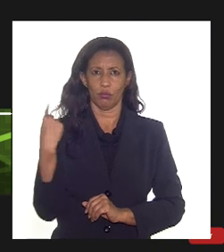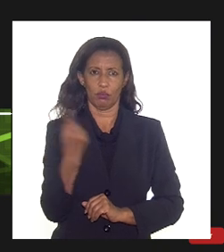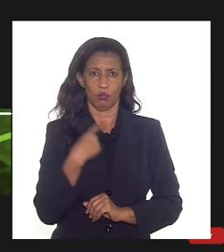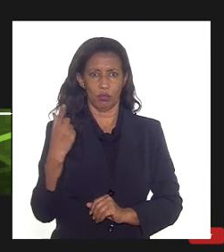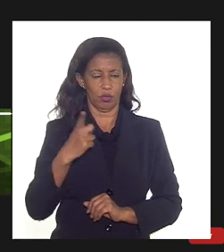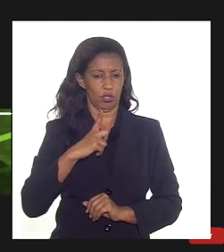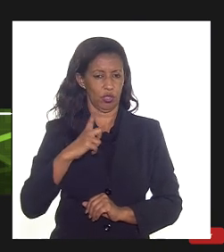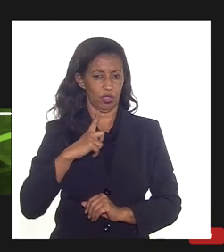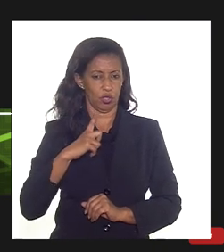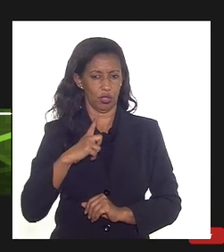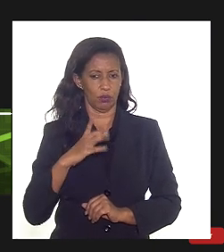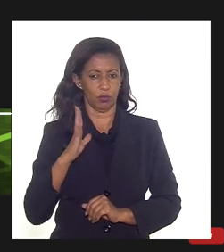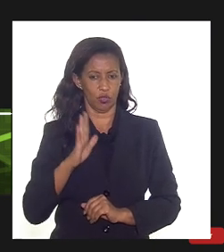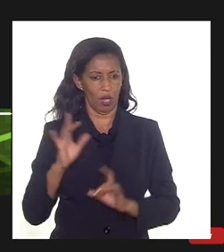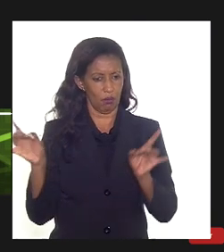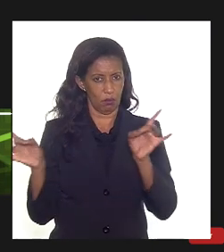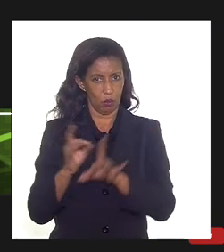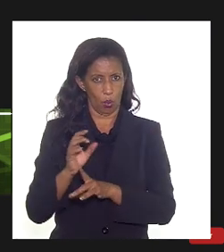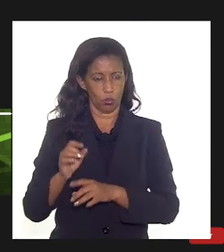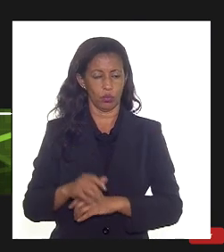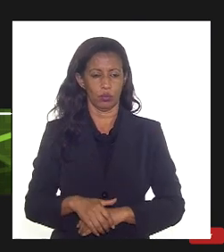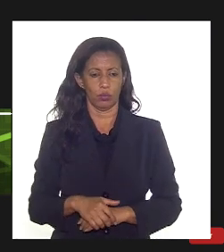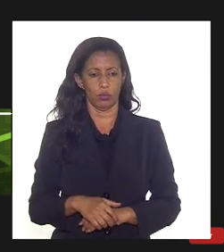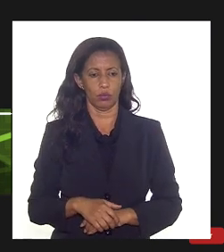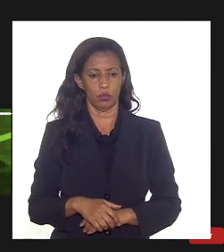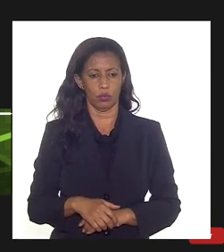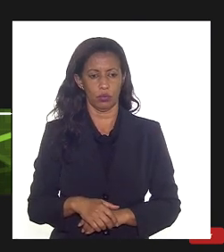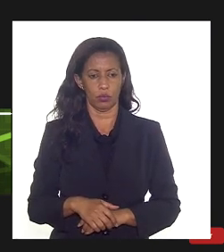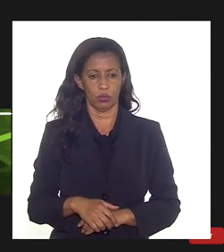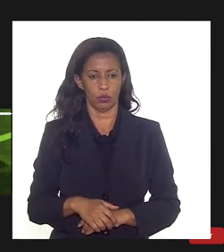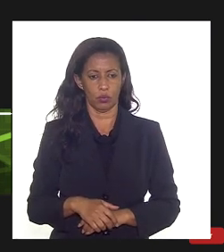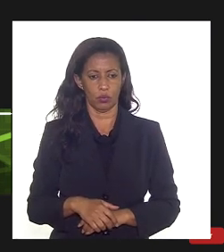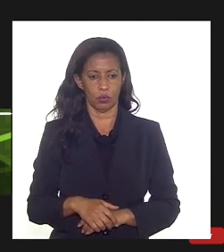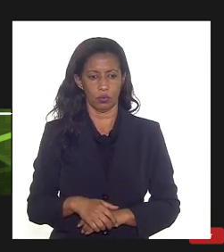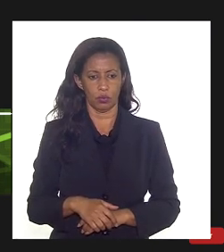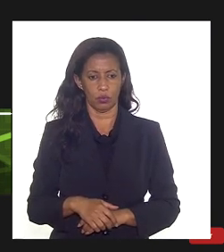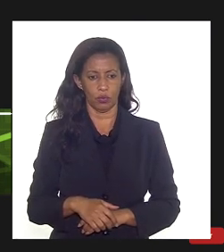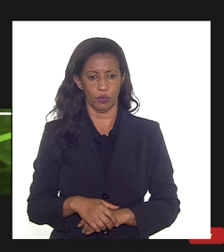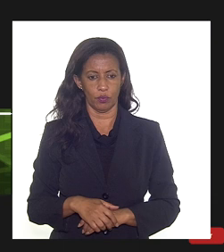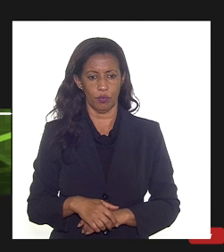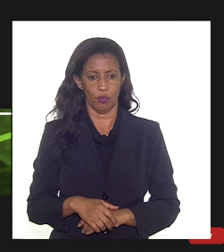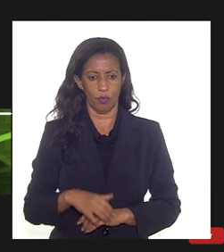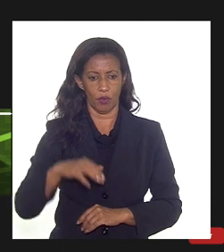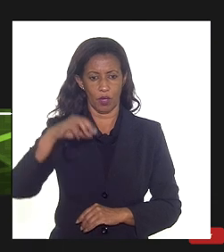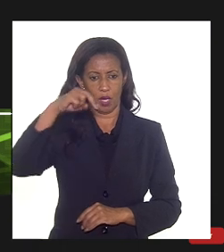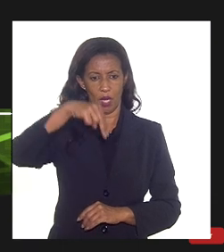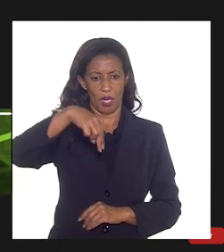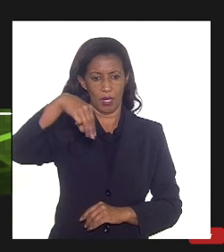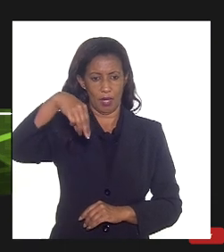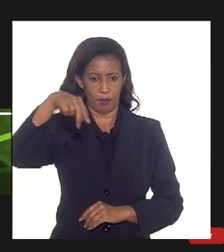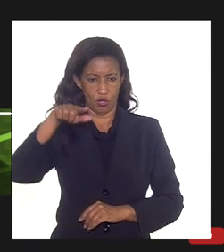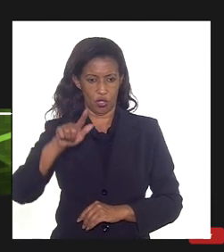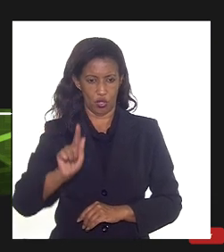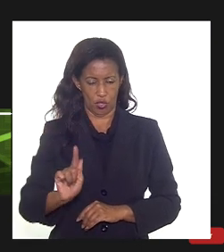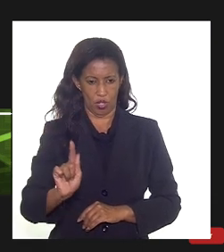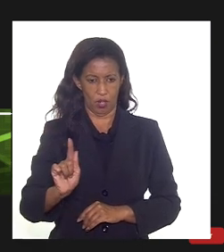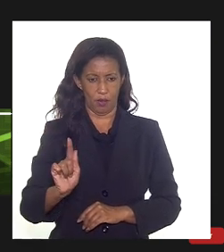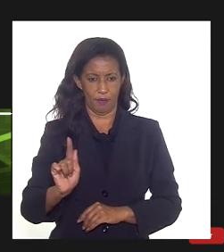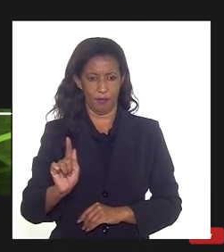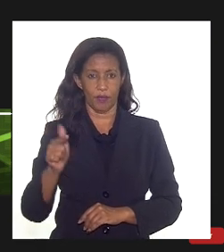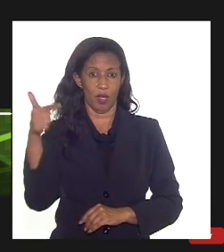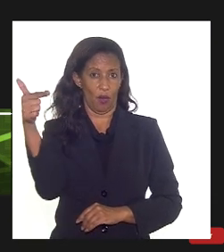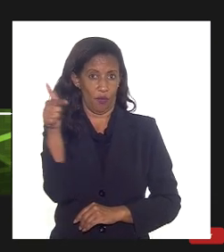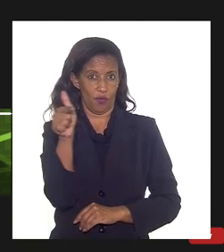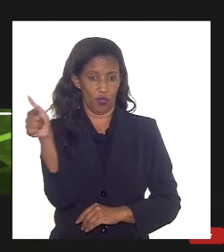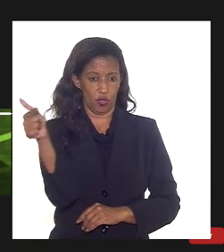já comercializados no mercado os produtos que são o NMG que pega o ano 2022